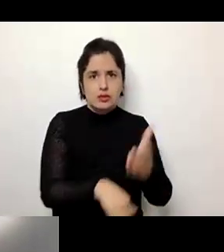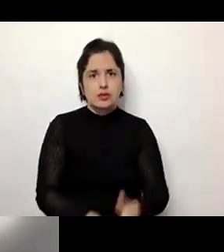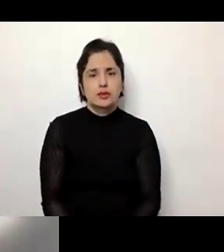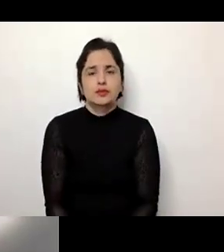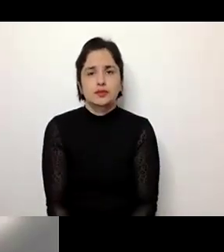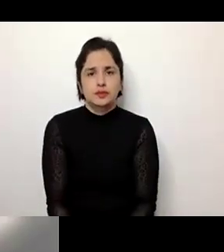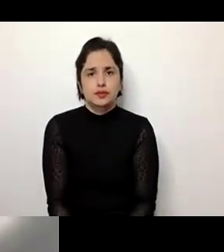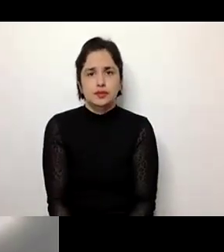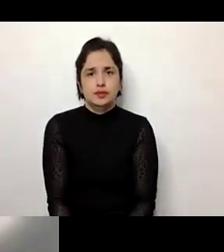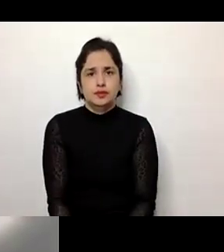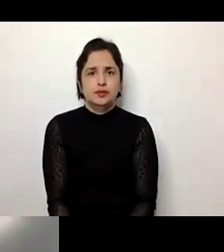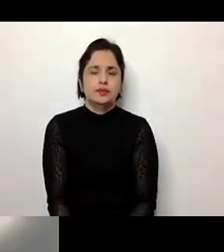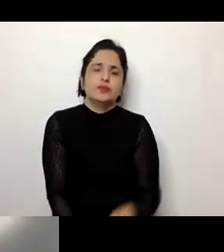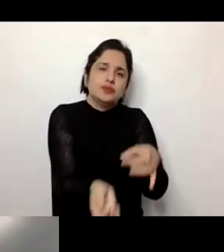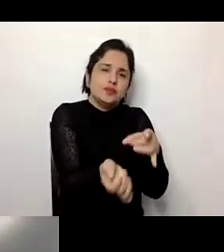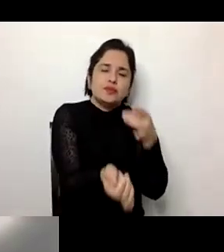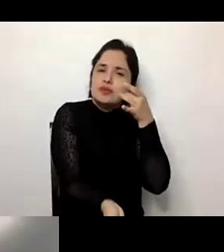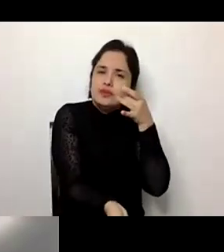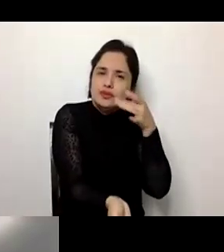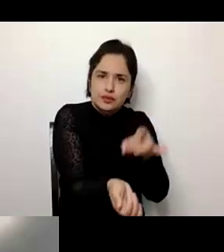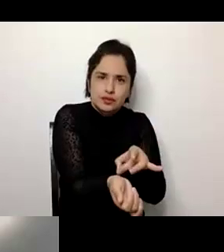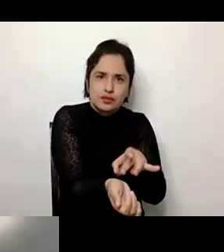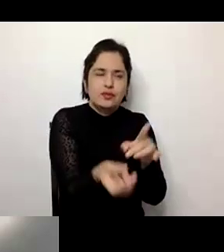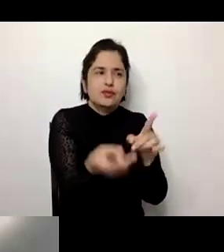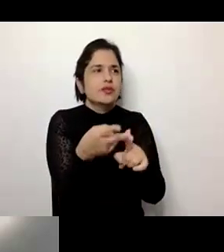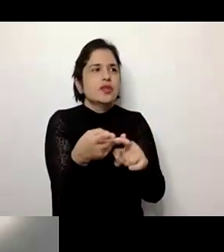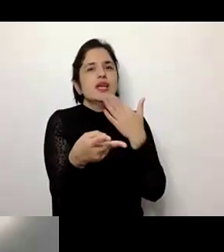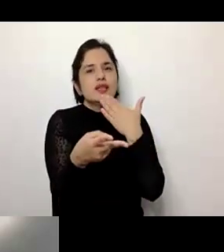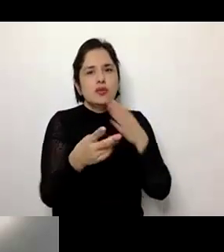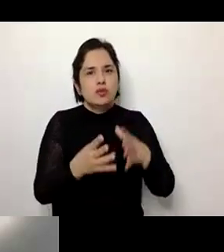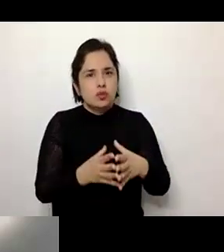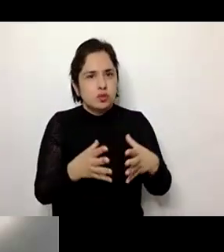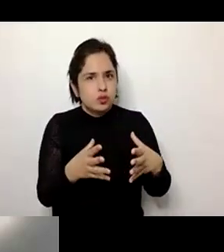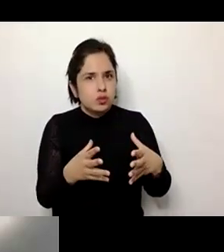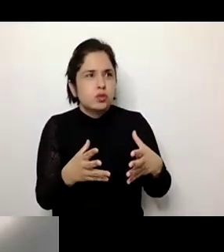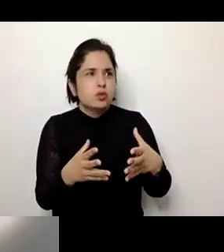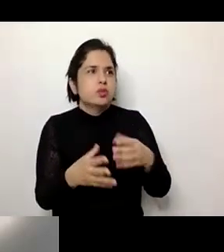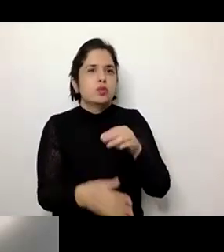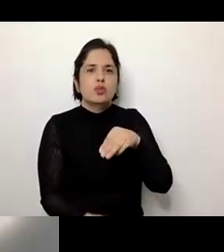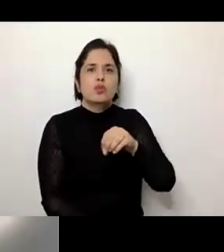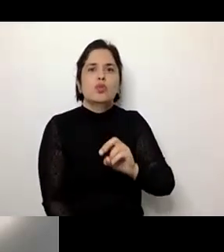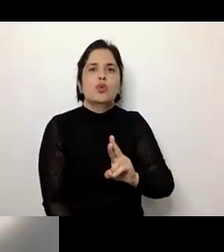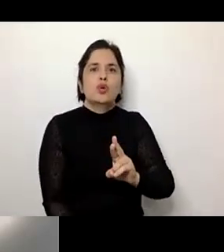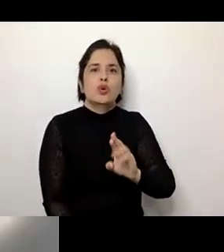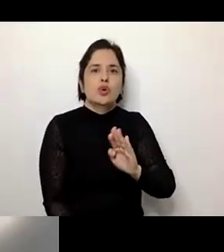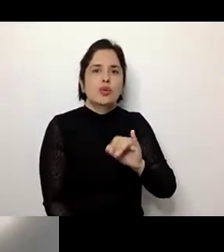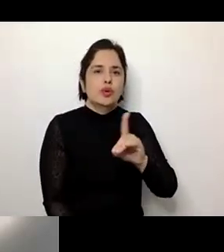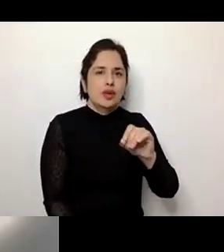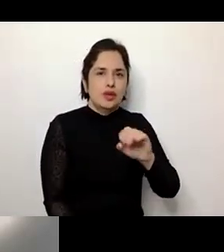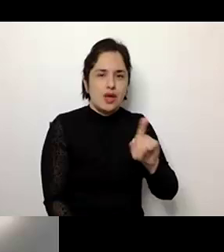apresente quadros de diabetes. As comorbidades relacionadas a problemas